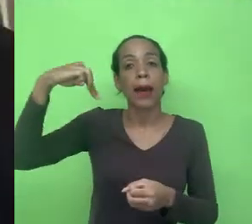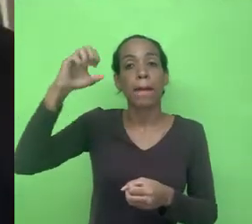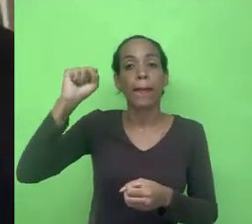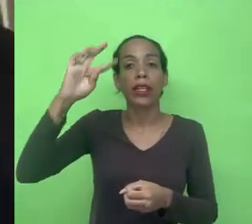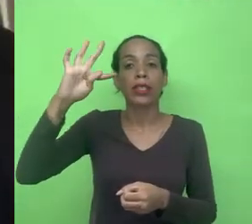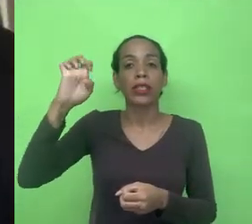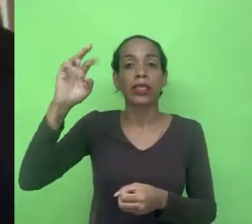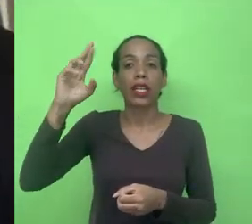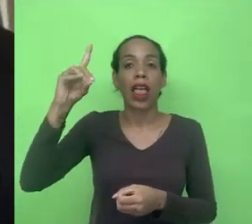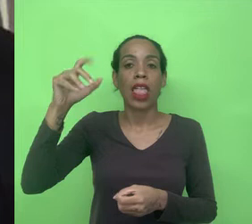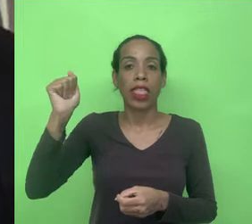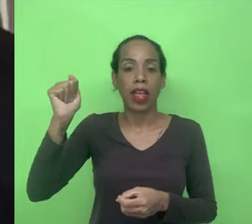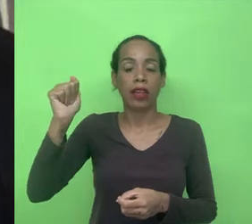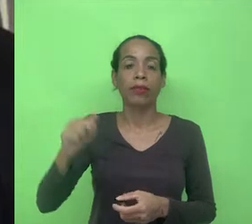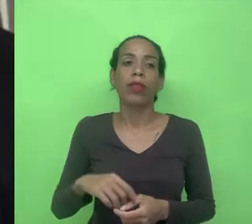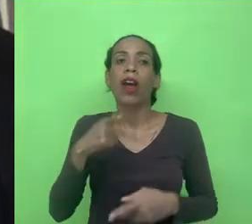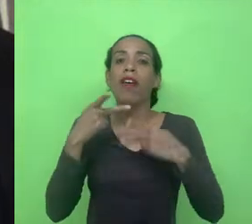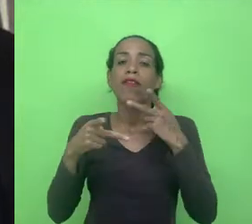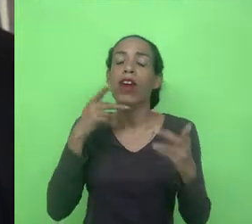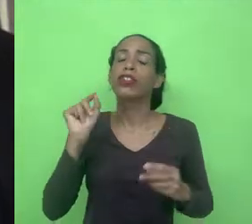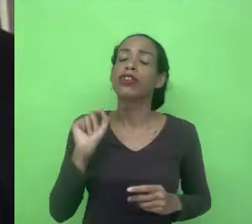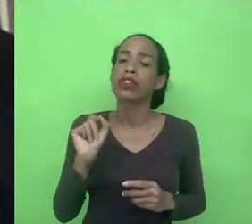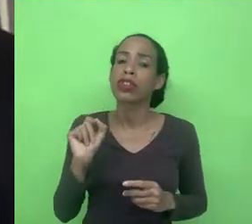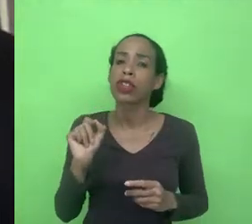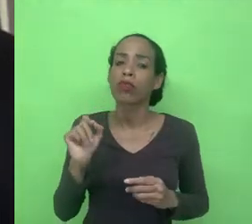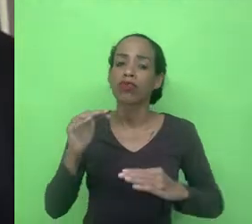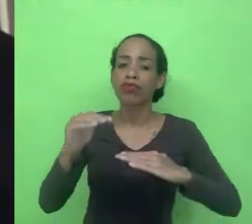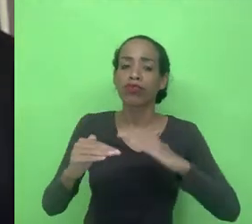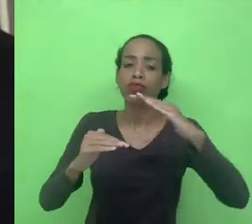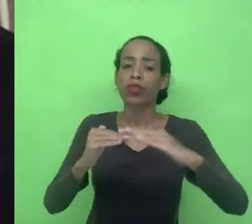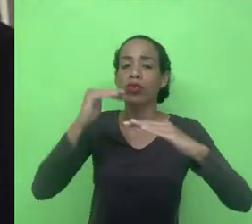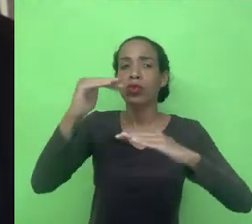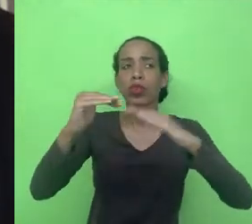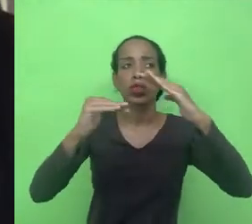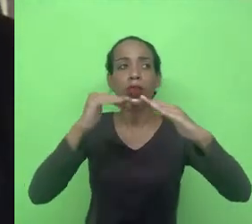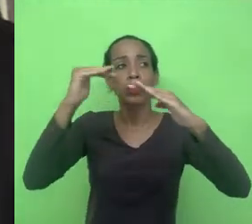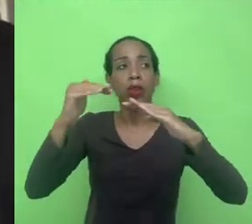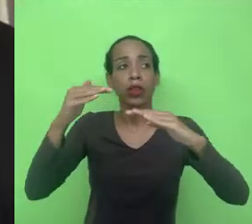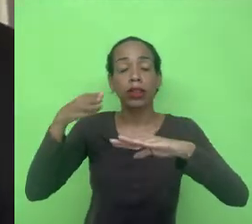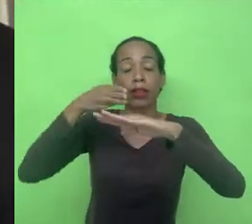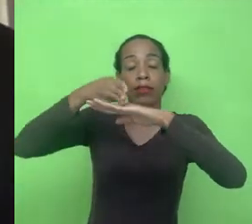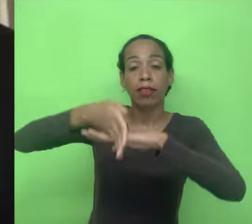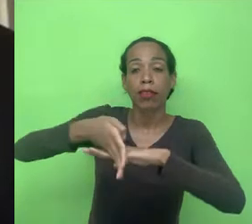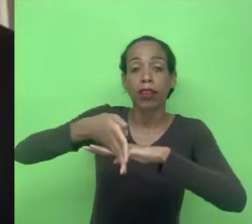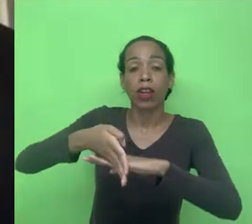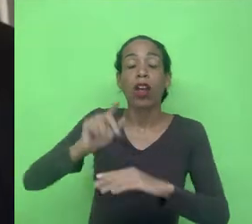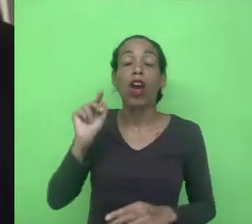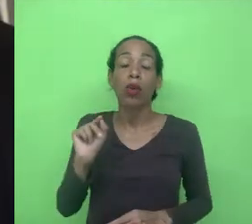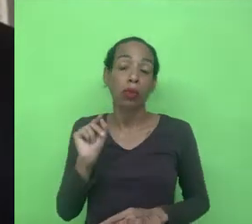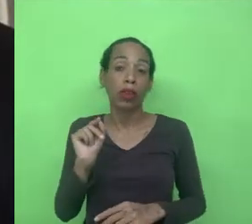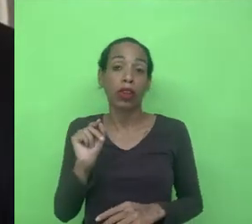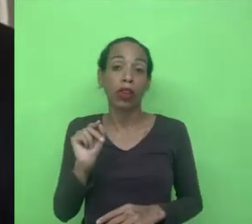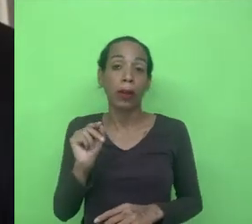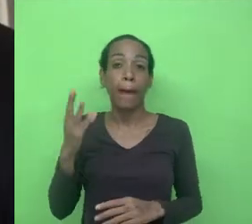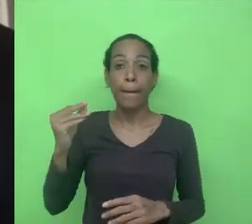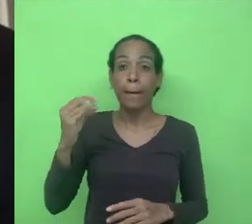falando sobre um aspecto específico desse processo de plataformização que é um processo em sua essência